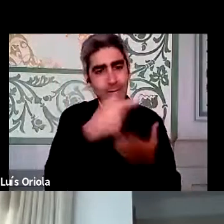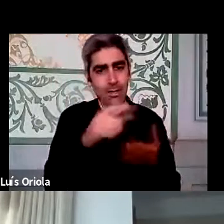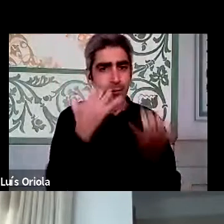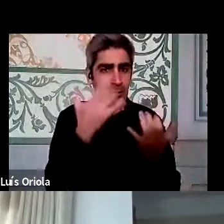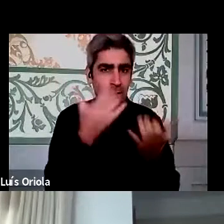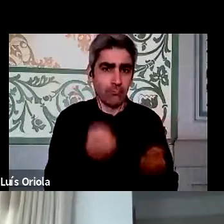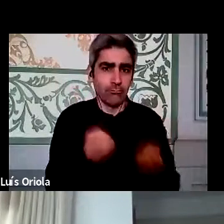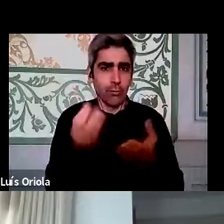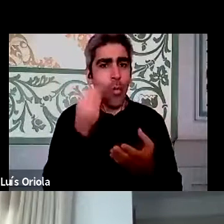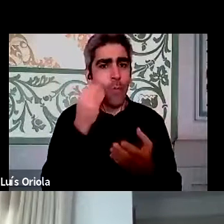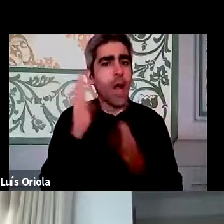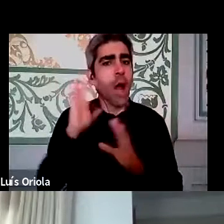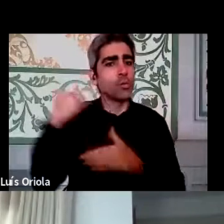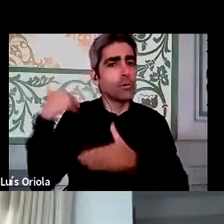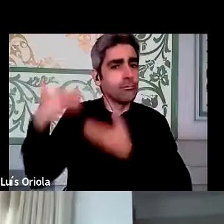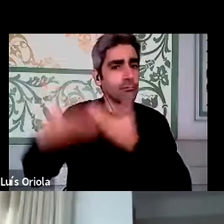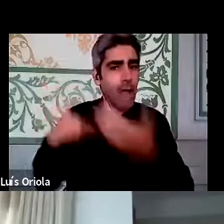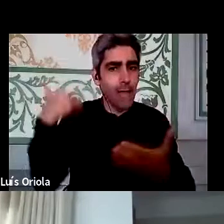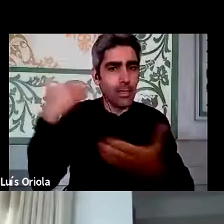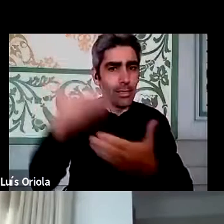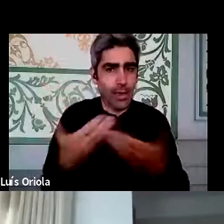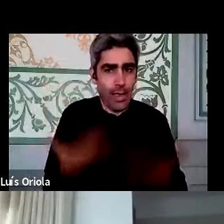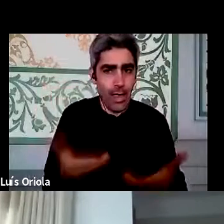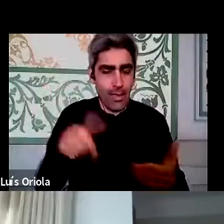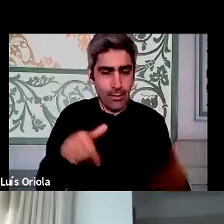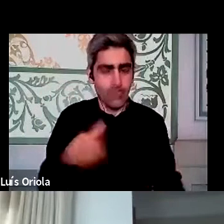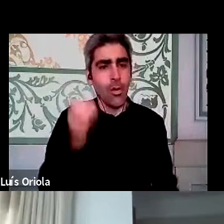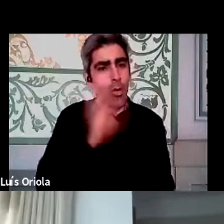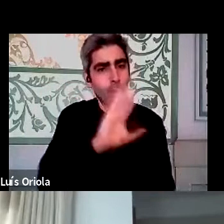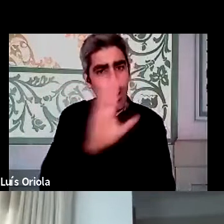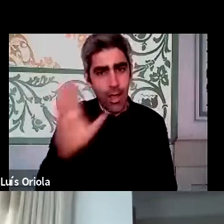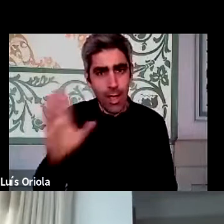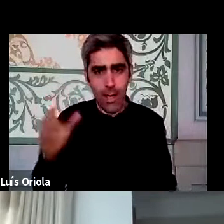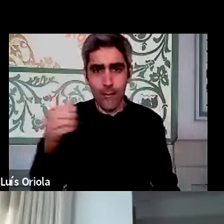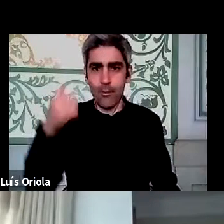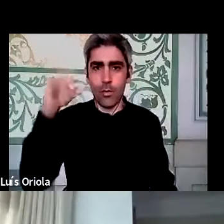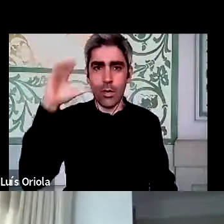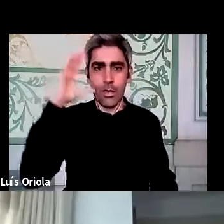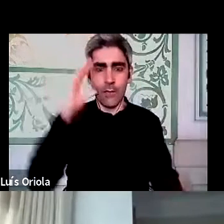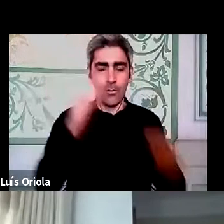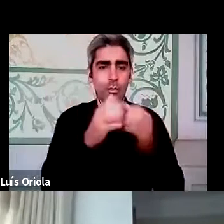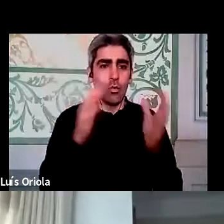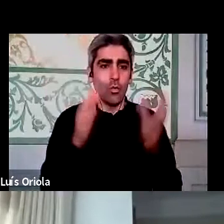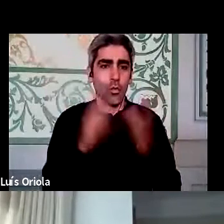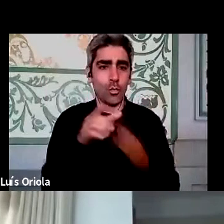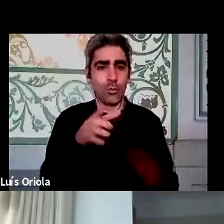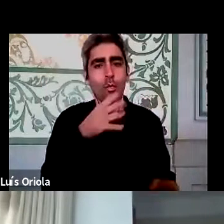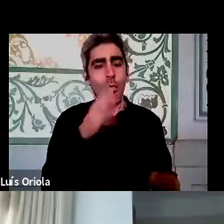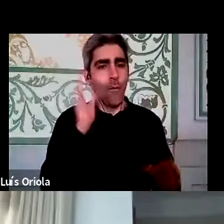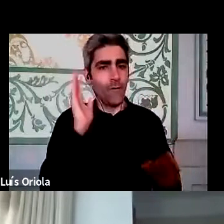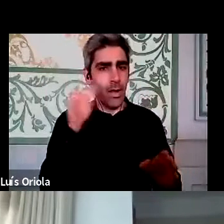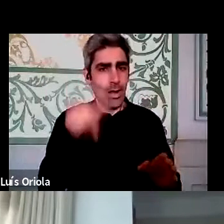até aqui. Olá, boa tarde a todos os que estão a participar na conferência e aos colegas